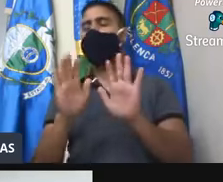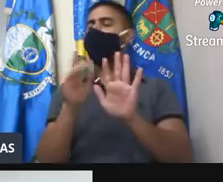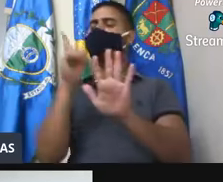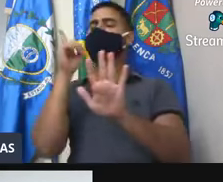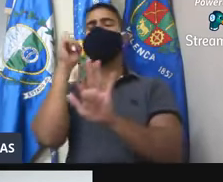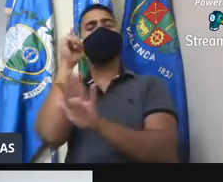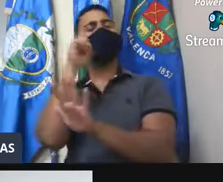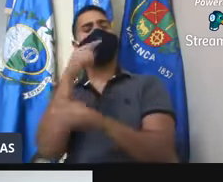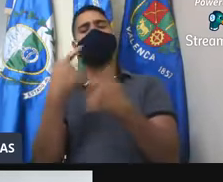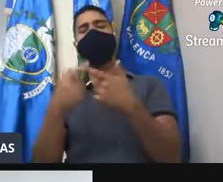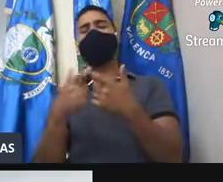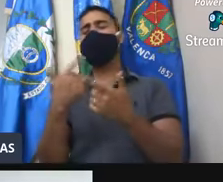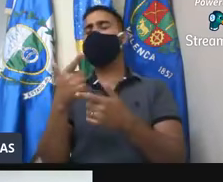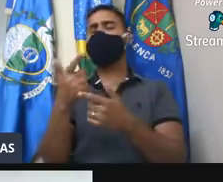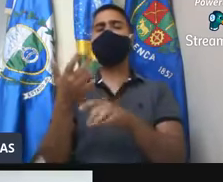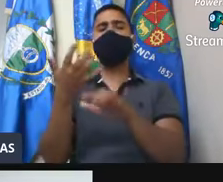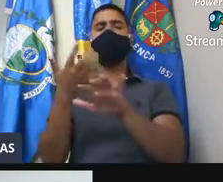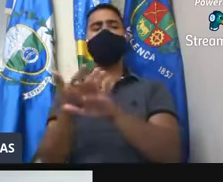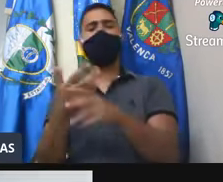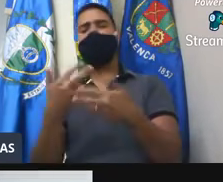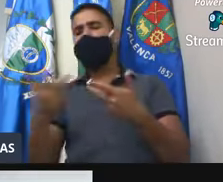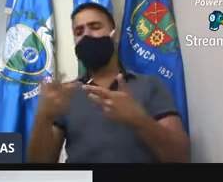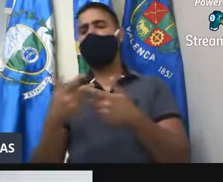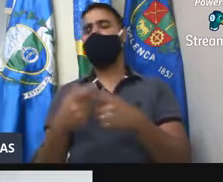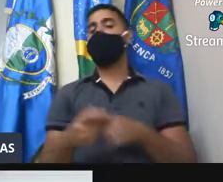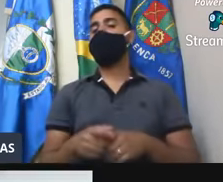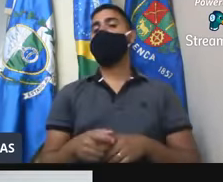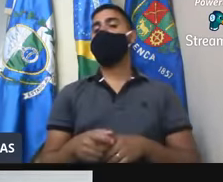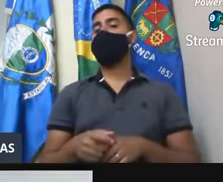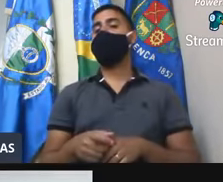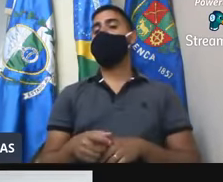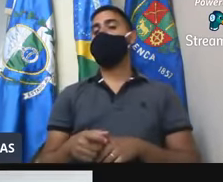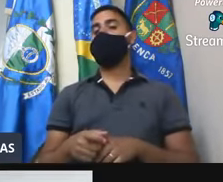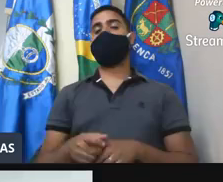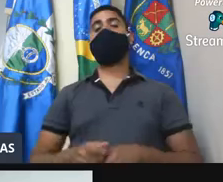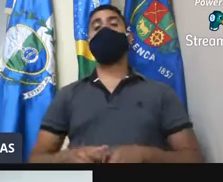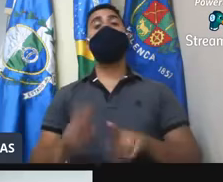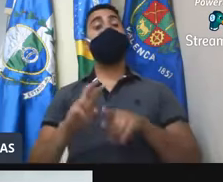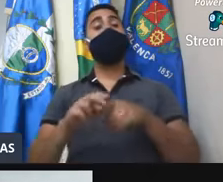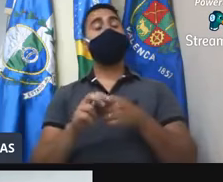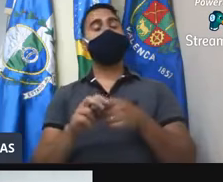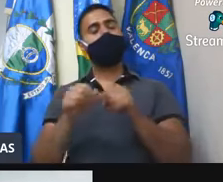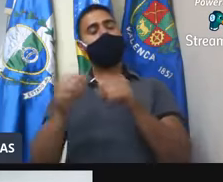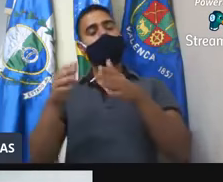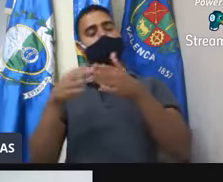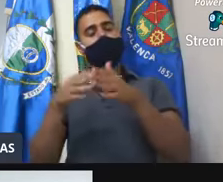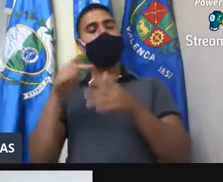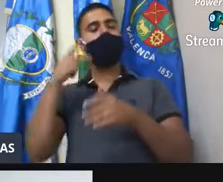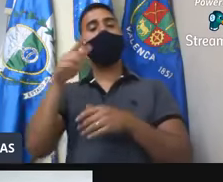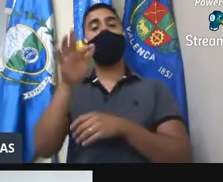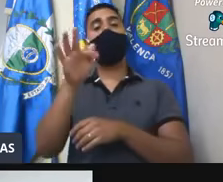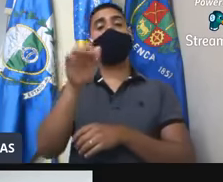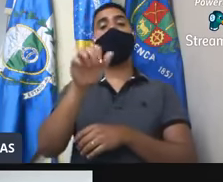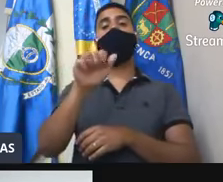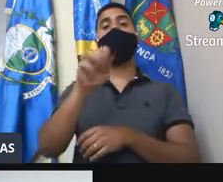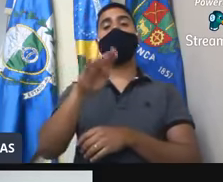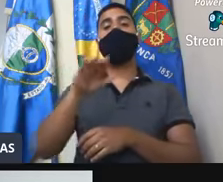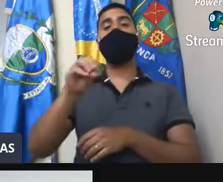a manutenção desses projetos e times é muito grande, também diante desse cenário. Sala das sessões, 5 de agosto, vereador Fábio Antônio.